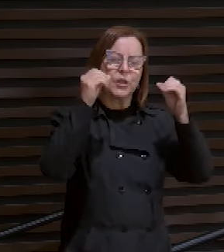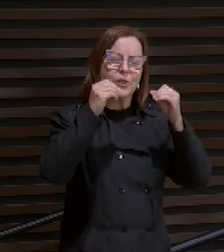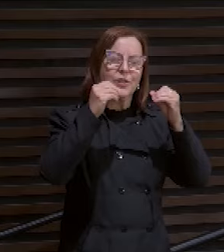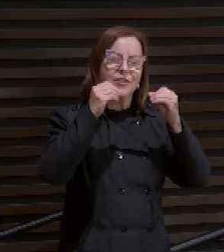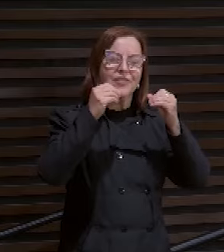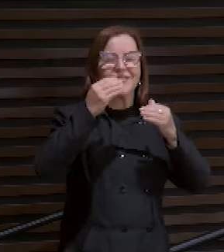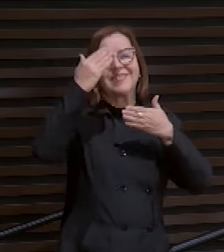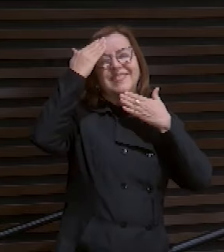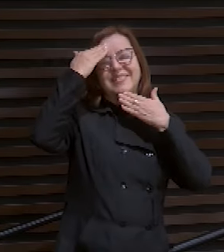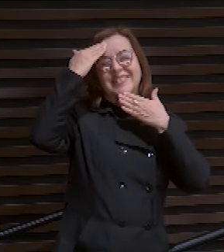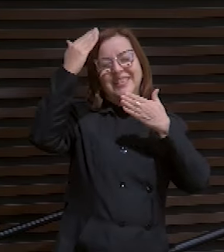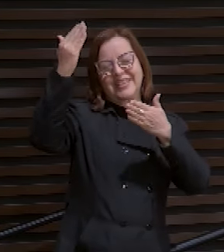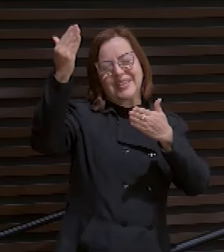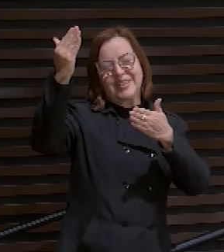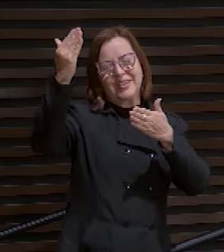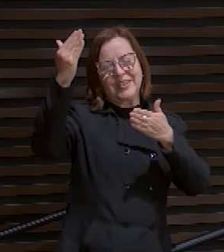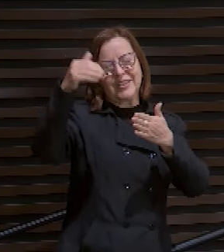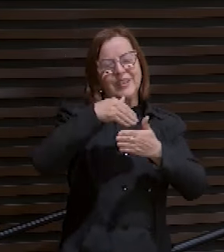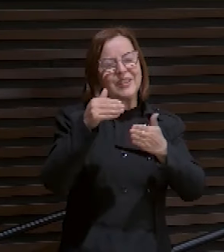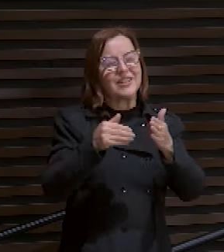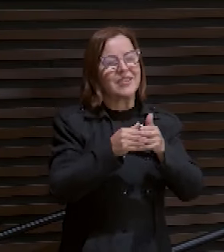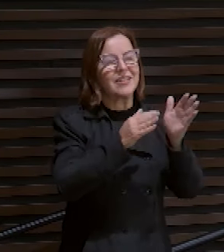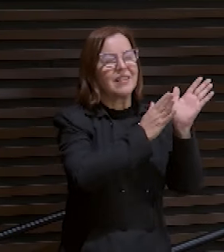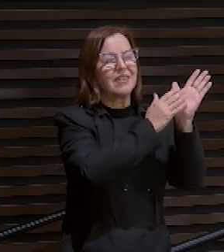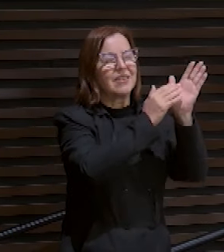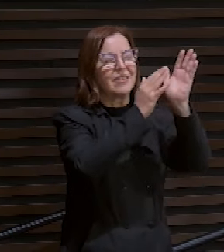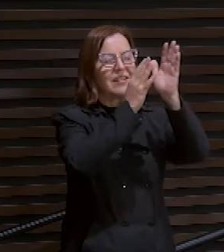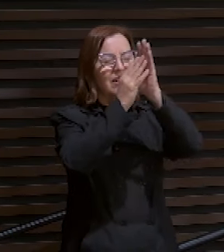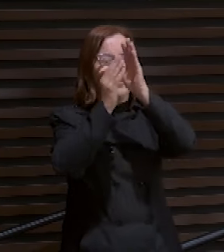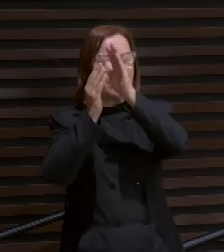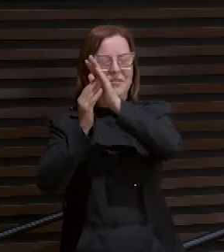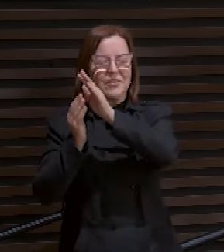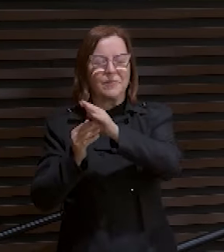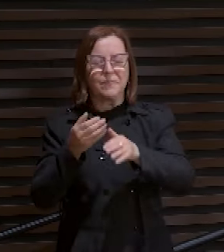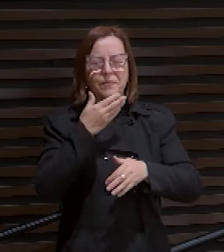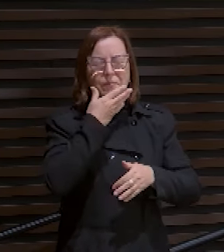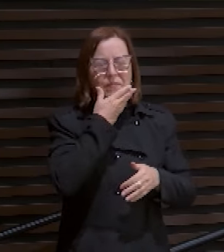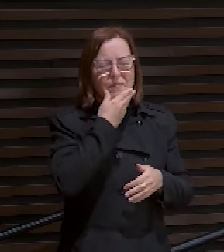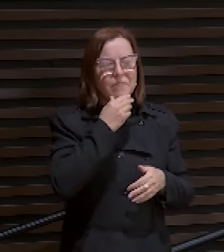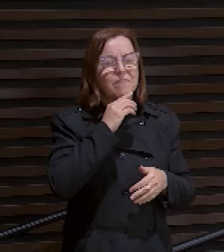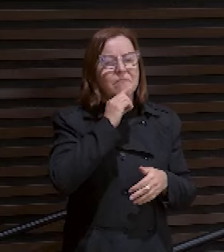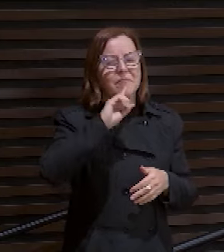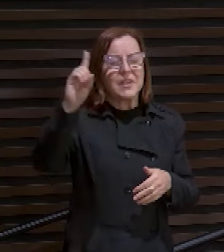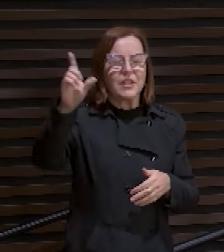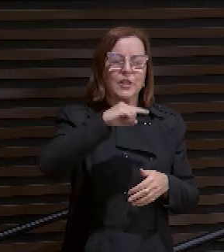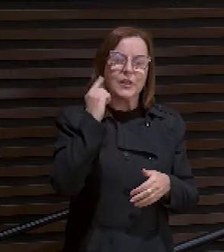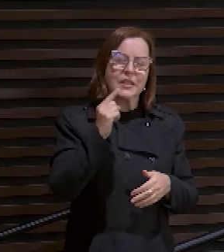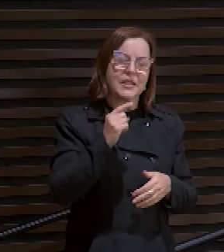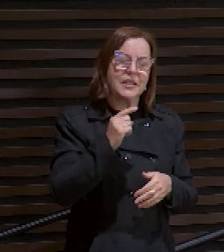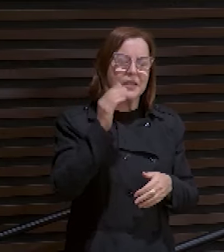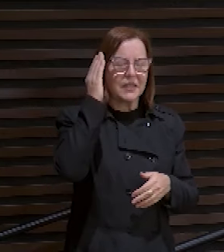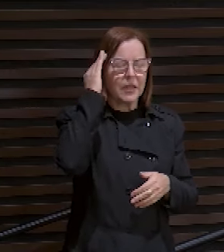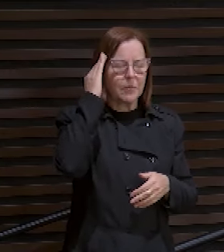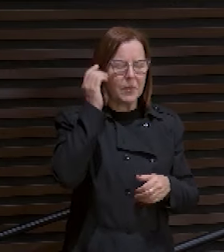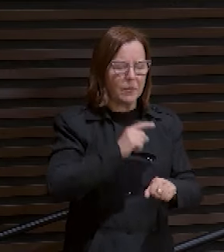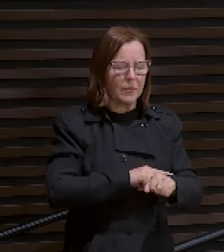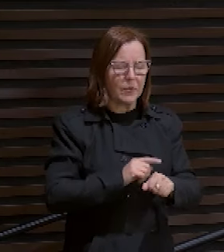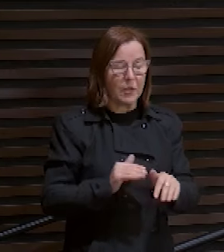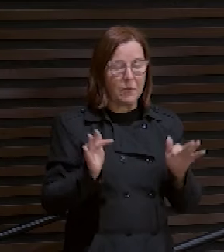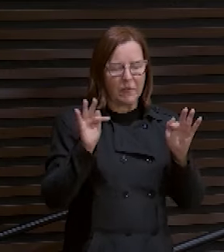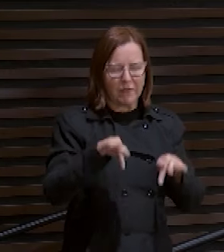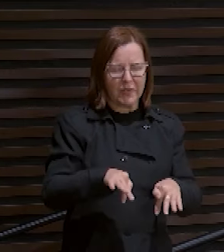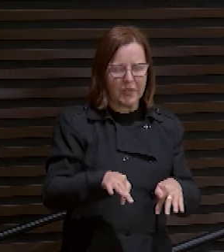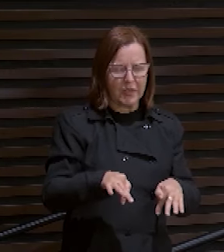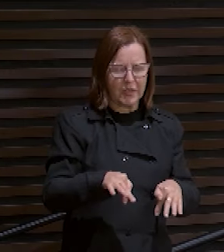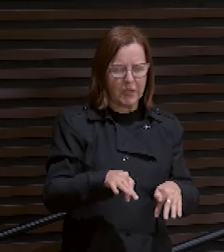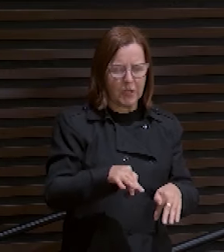gratidão, todo louvor. Pai, nós sabemos que nesse tempo do fim, o